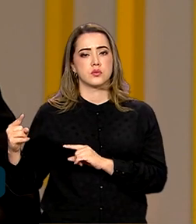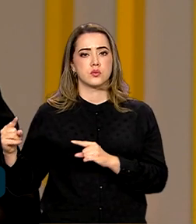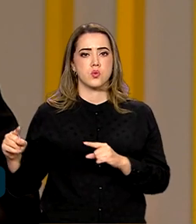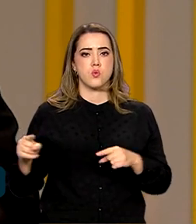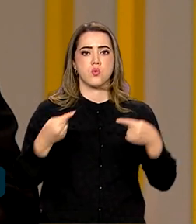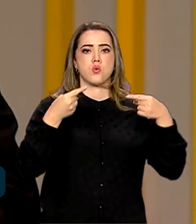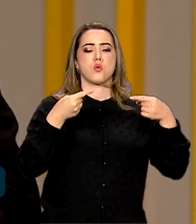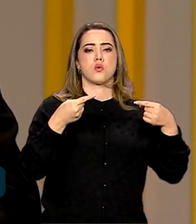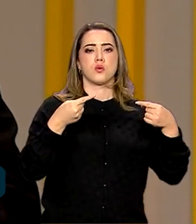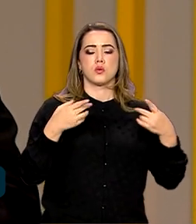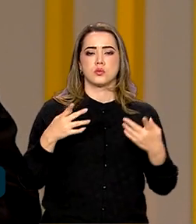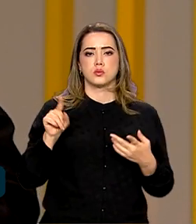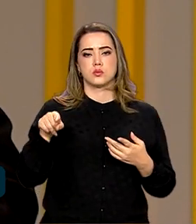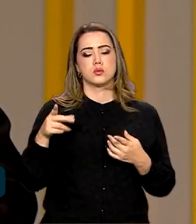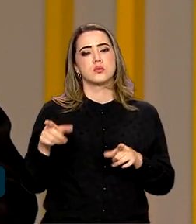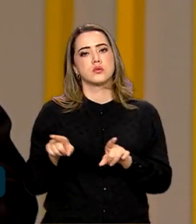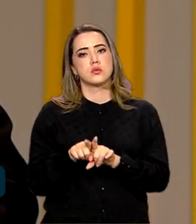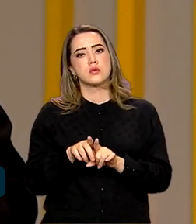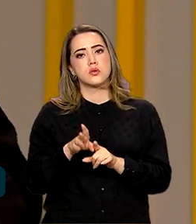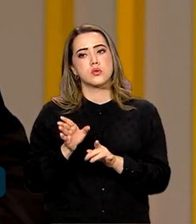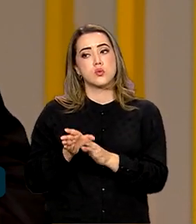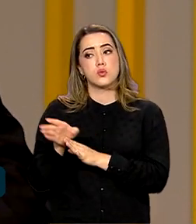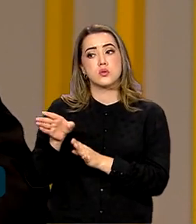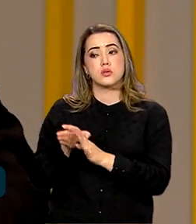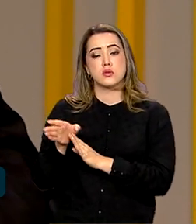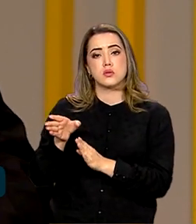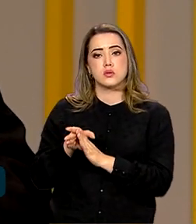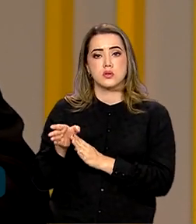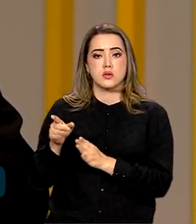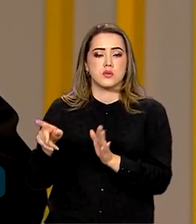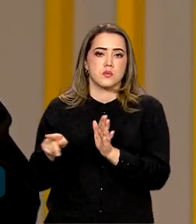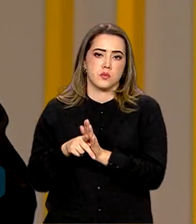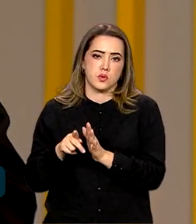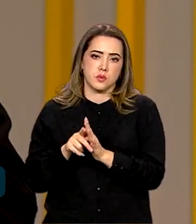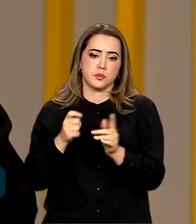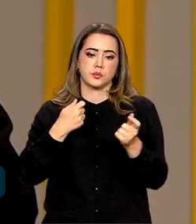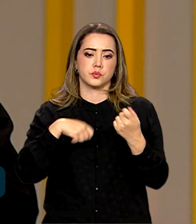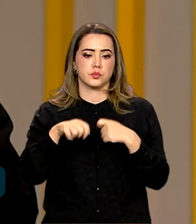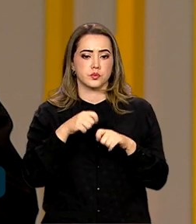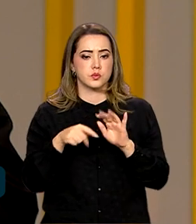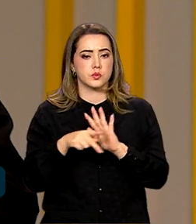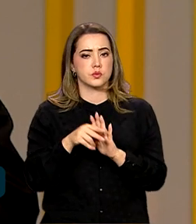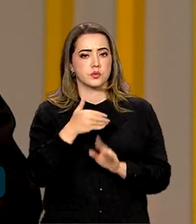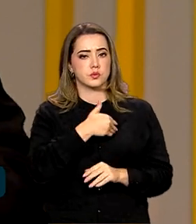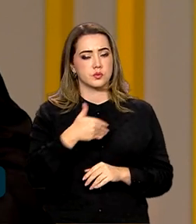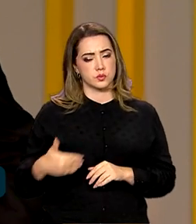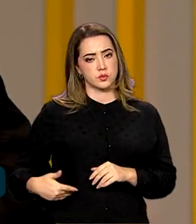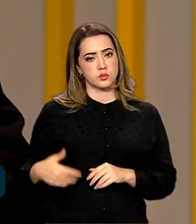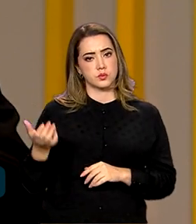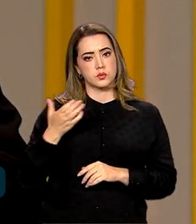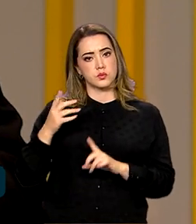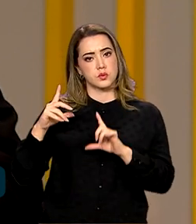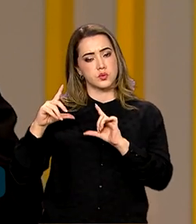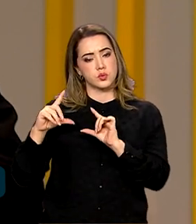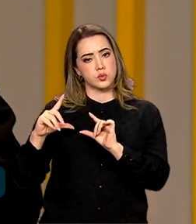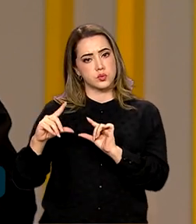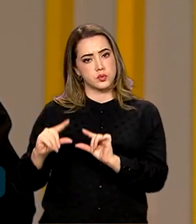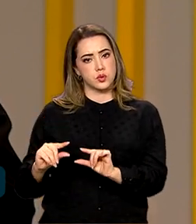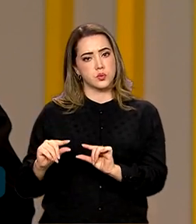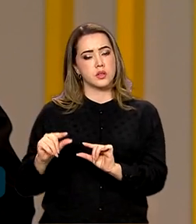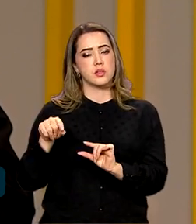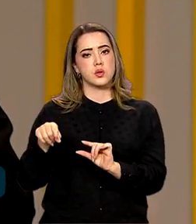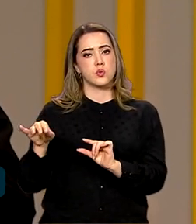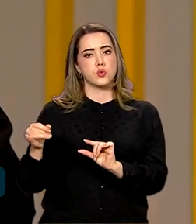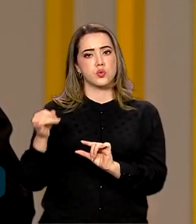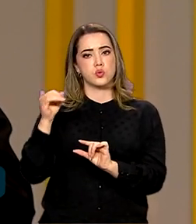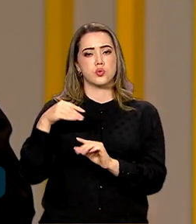às recomendações que os economistas fazem, e o próprio governo de tirar o freio da economia para a gente